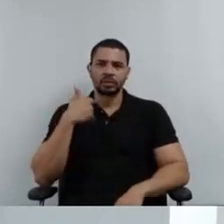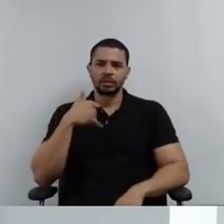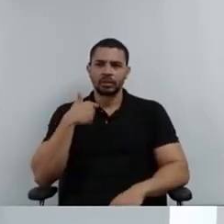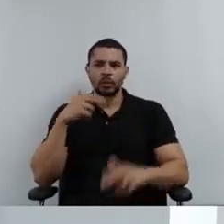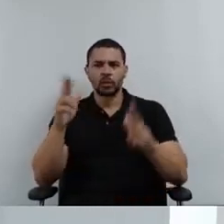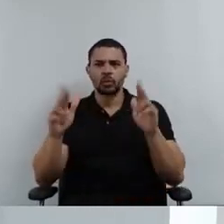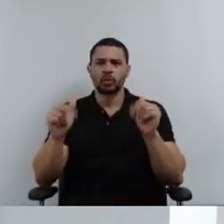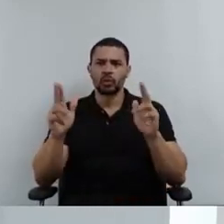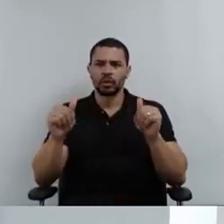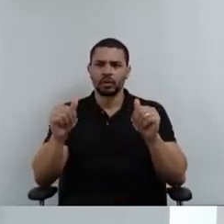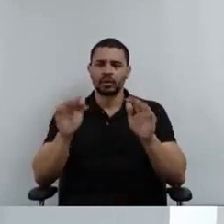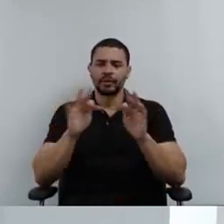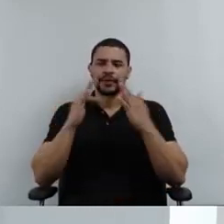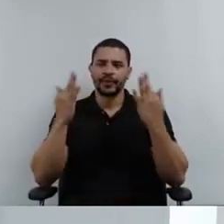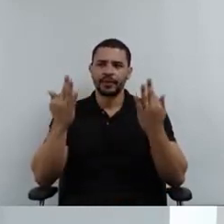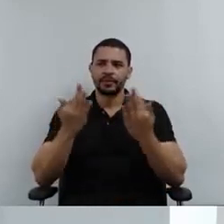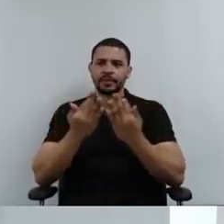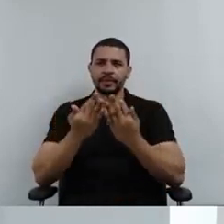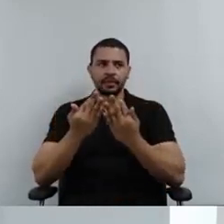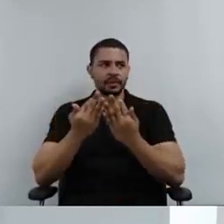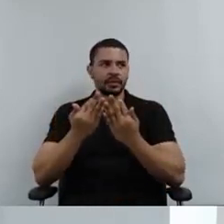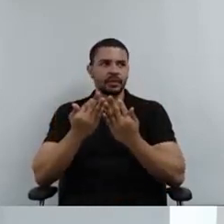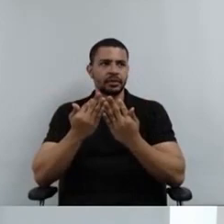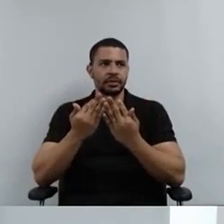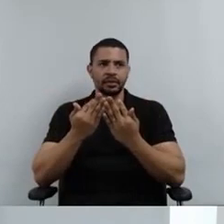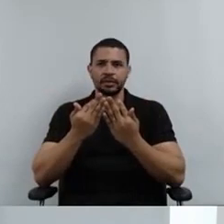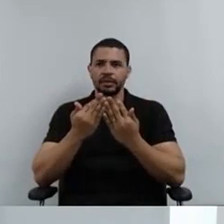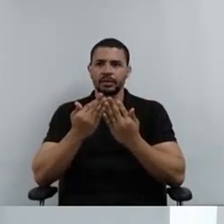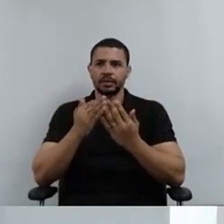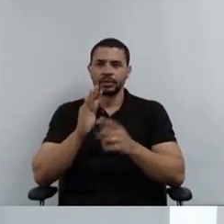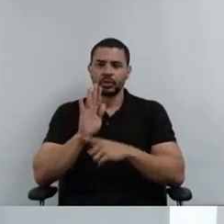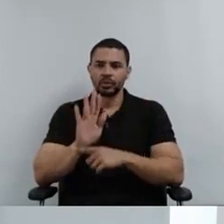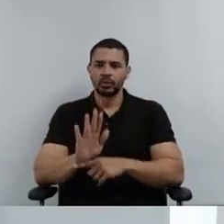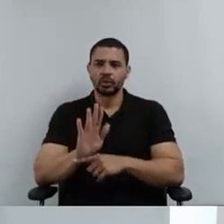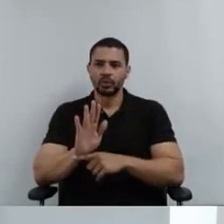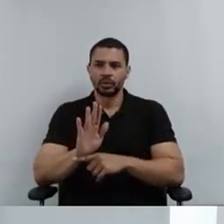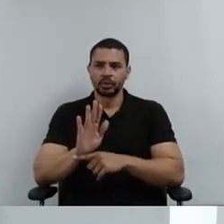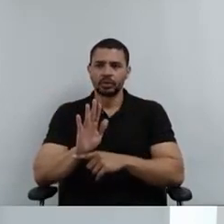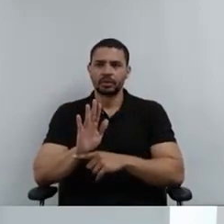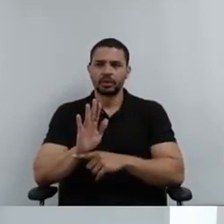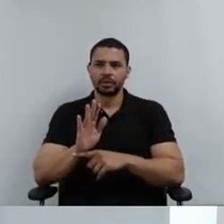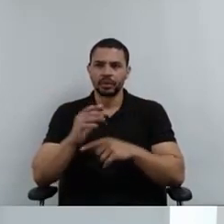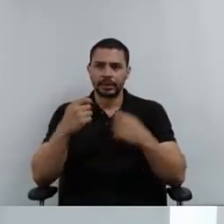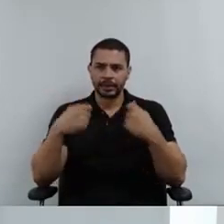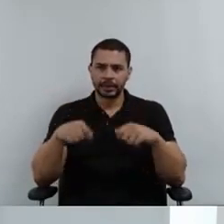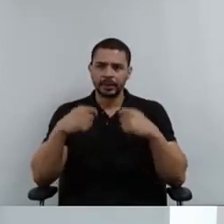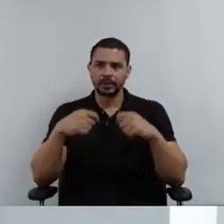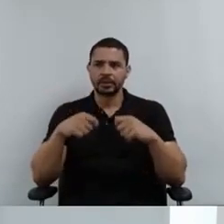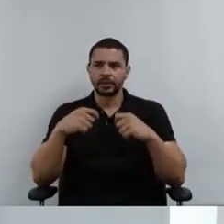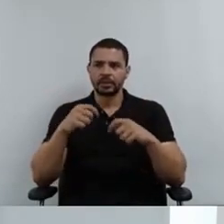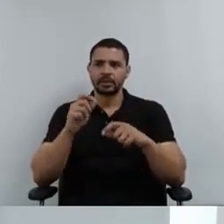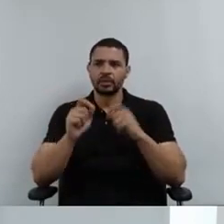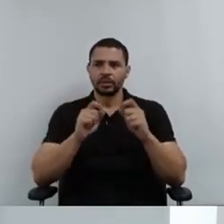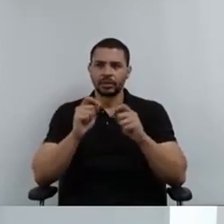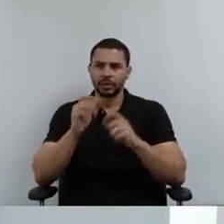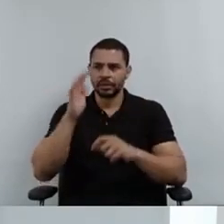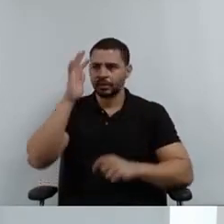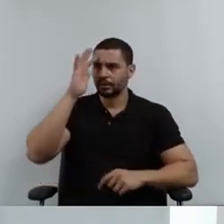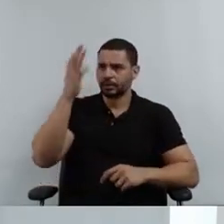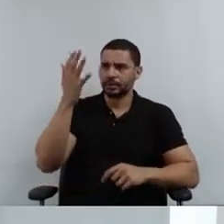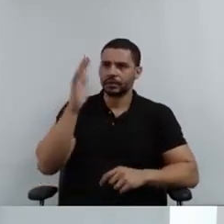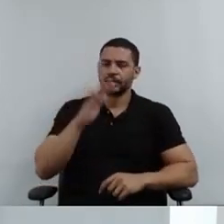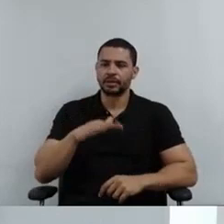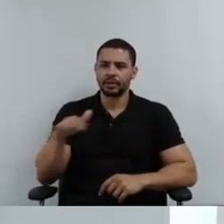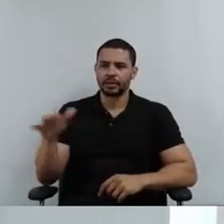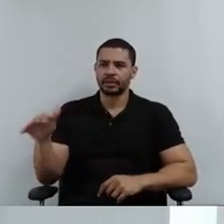Nós pegamos todos os julgados do Tribunal de Justiça, e existe uma questão da imaterialidade. Então, a criança pode falar